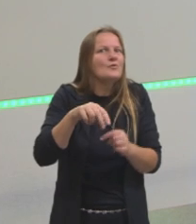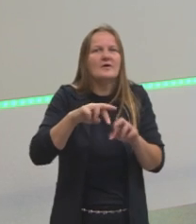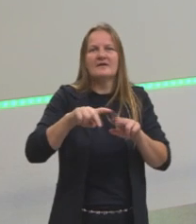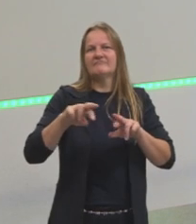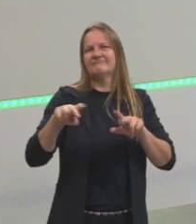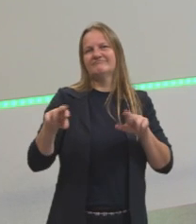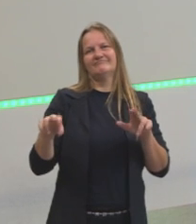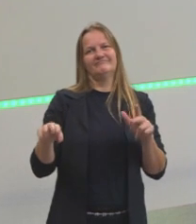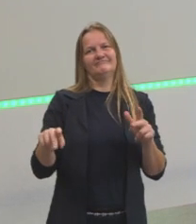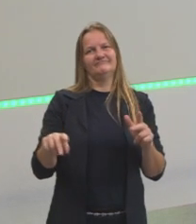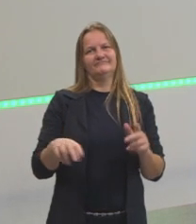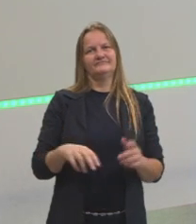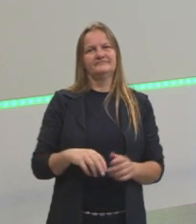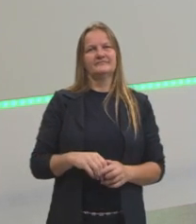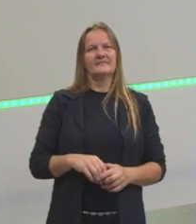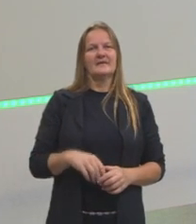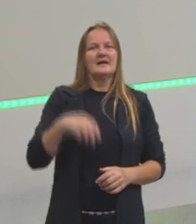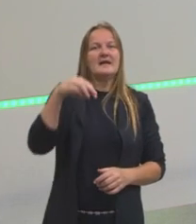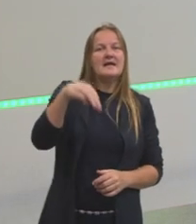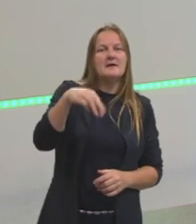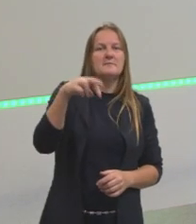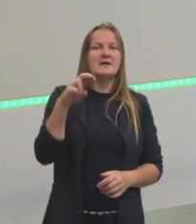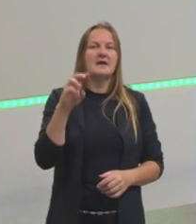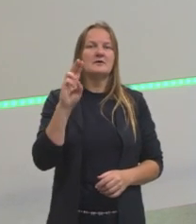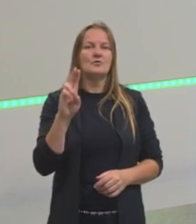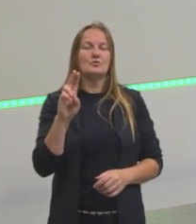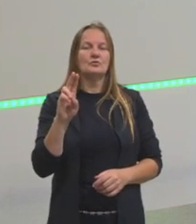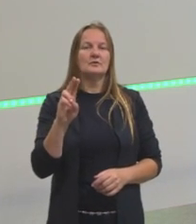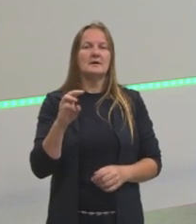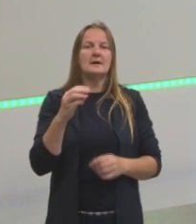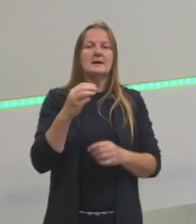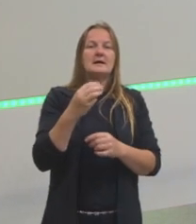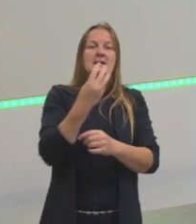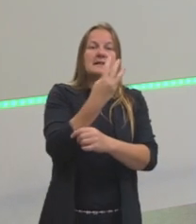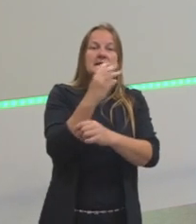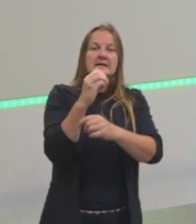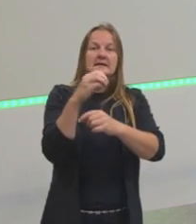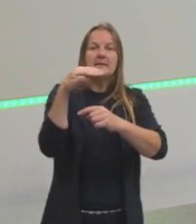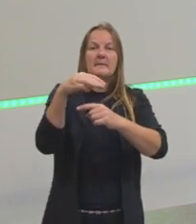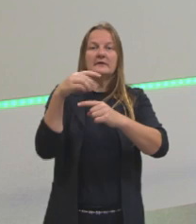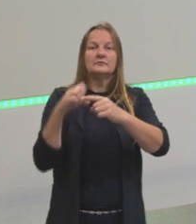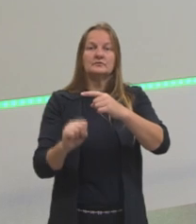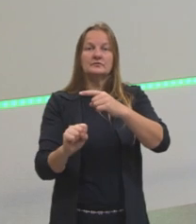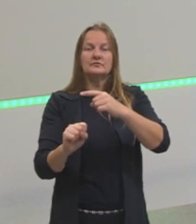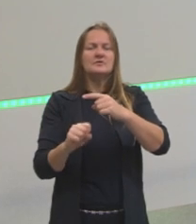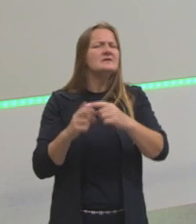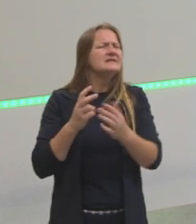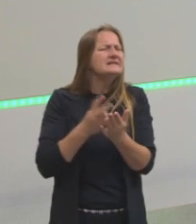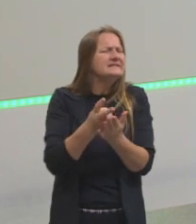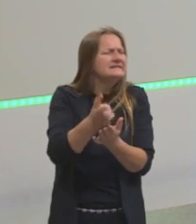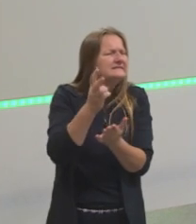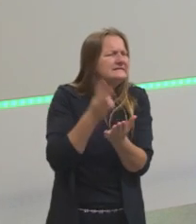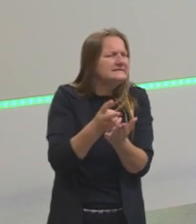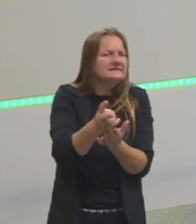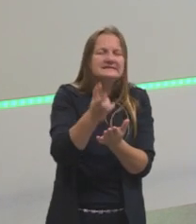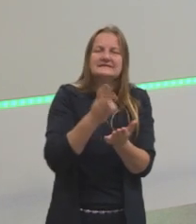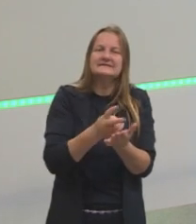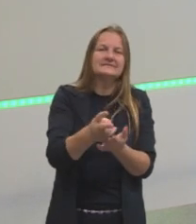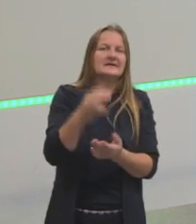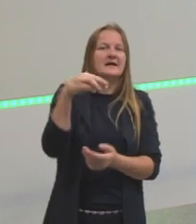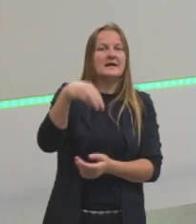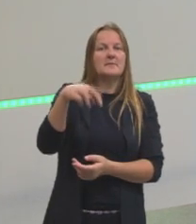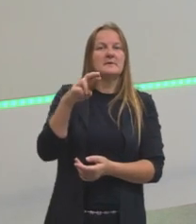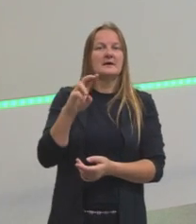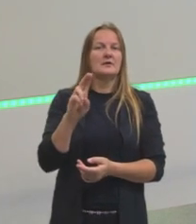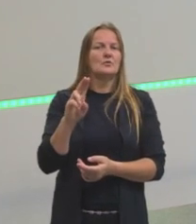Se eu disser para vocês, velocidade é 30 metros por segundo, no MRU, ela sempre vai ser igual. Na